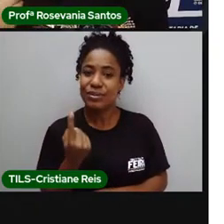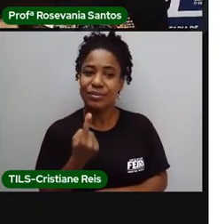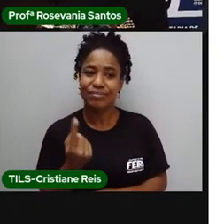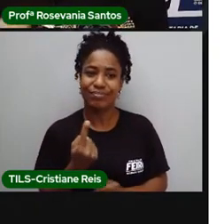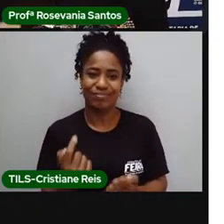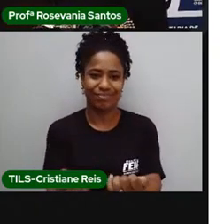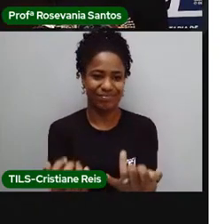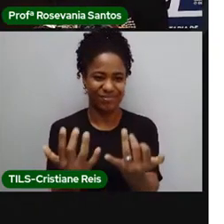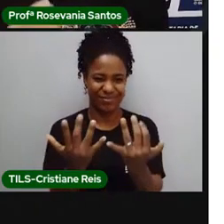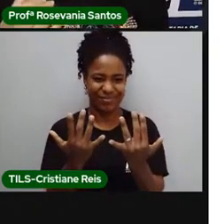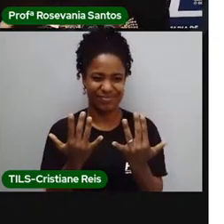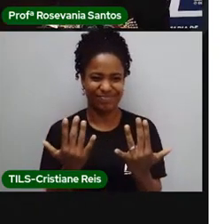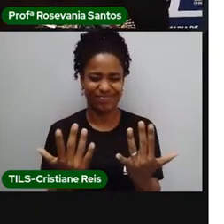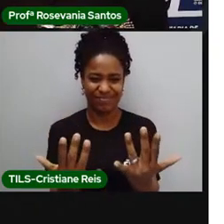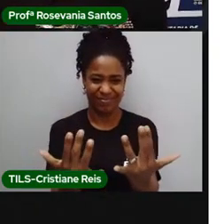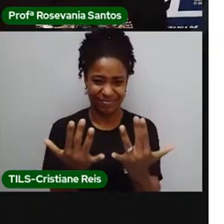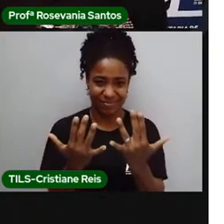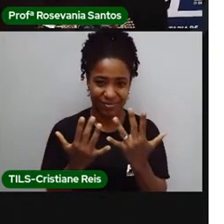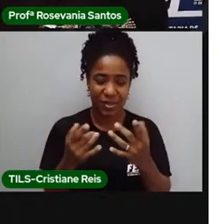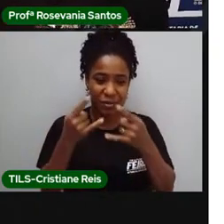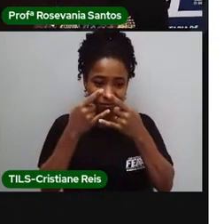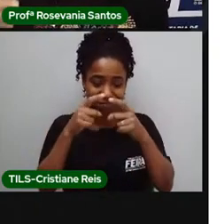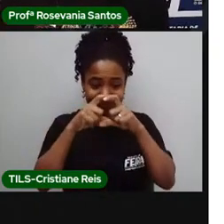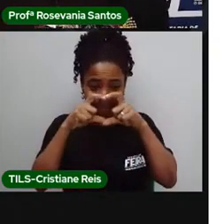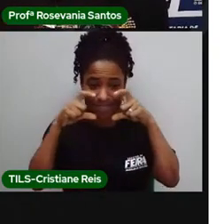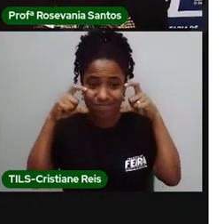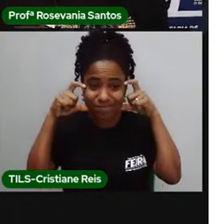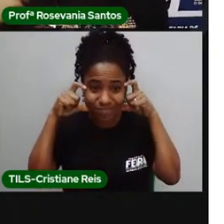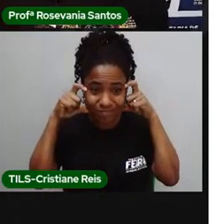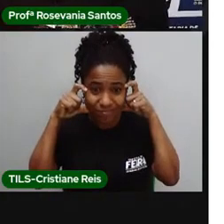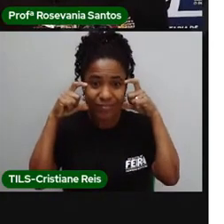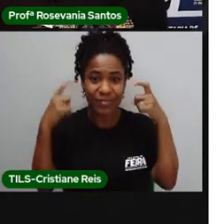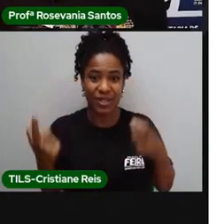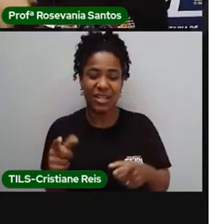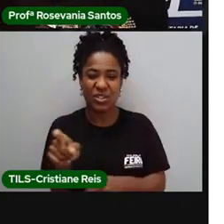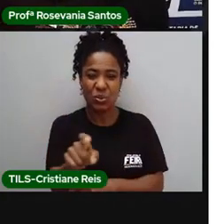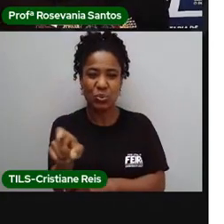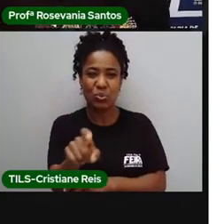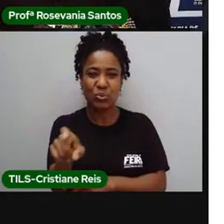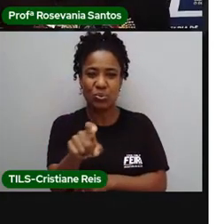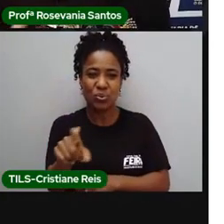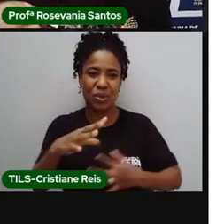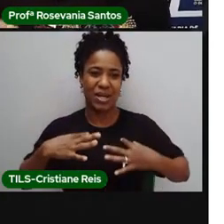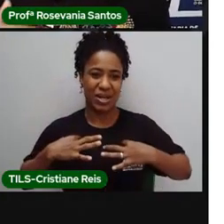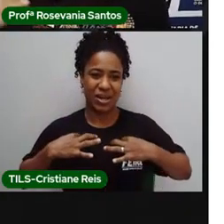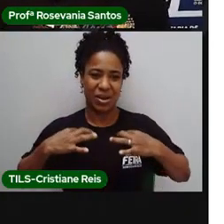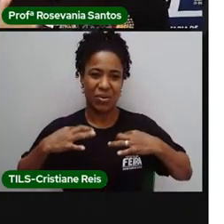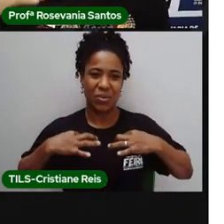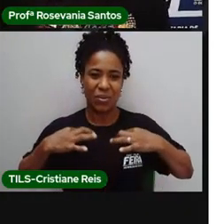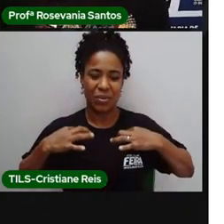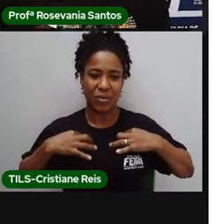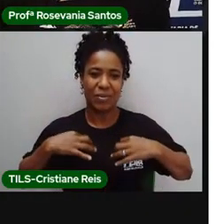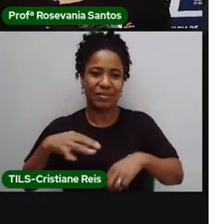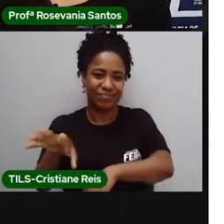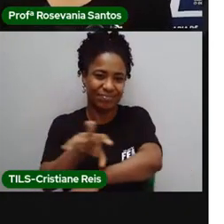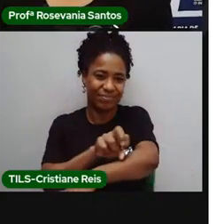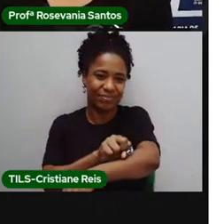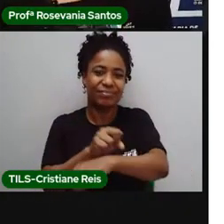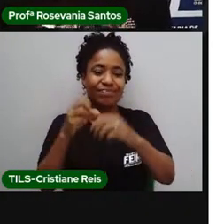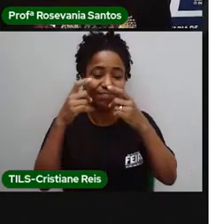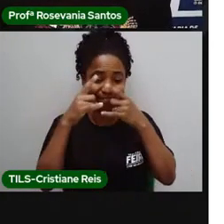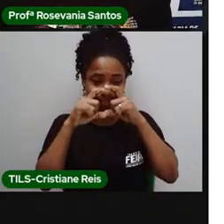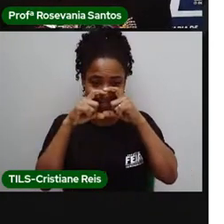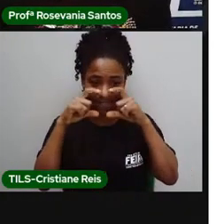muito em contato com isso. Mesmo usando essa máscara aí, mas fica na pele, fica na roupa. E essa máscara a gente sabe que deixa